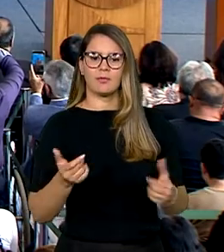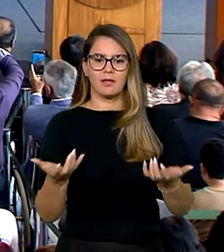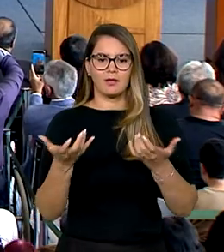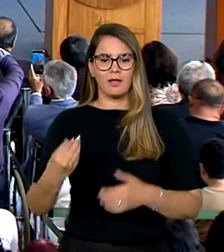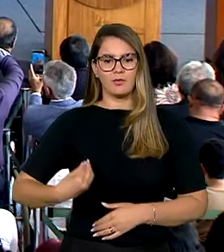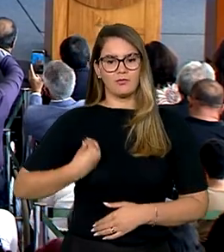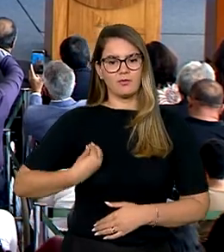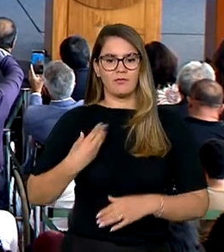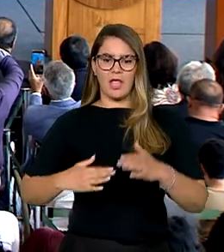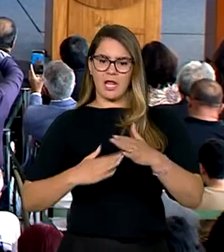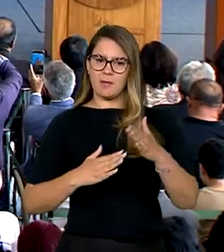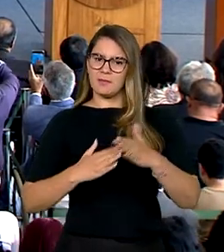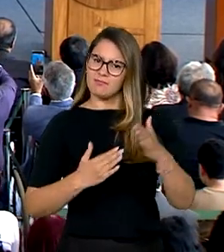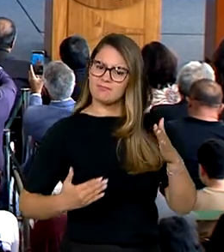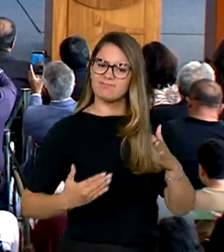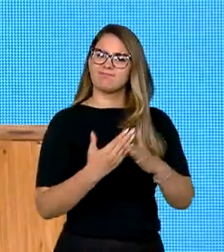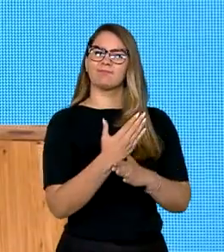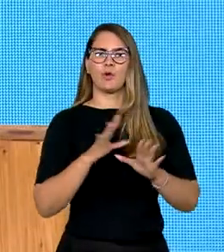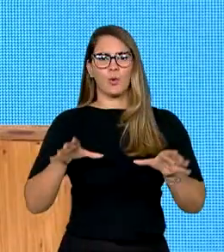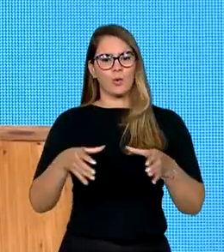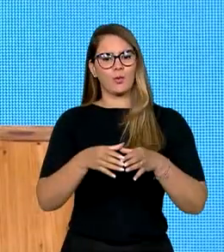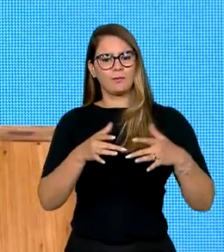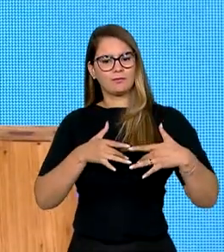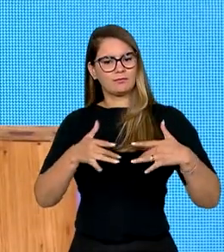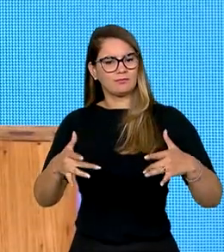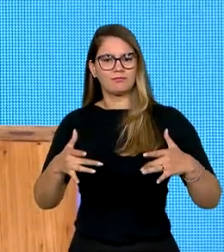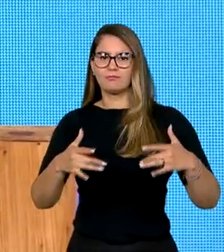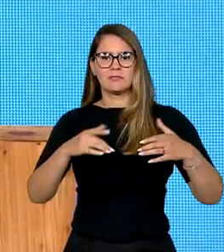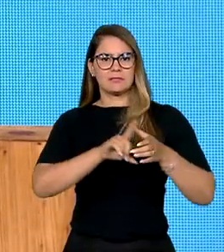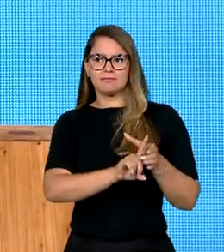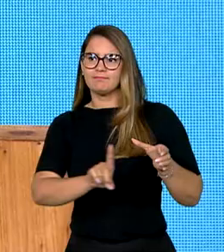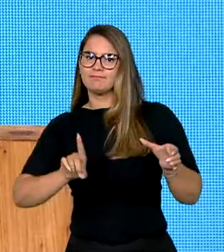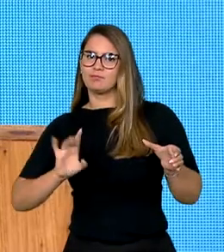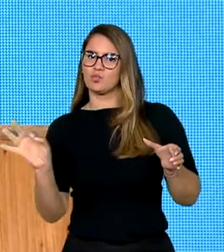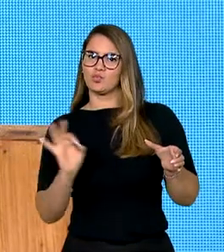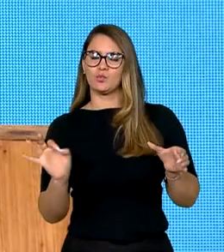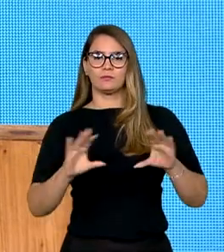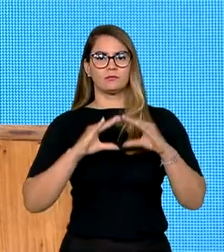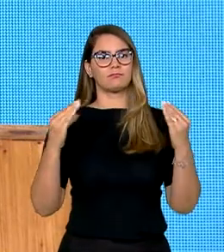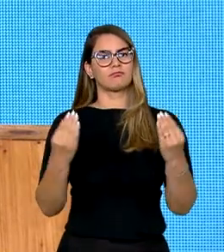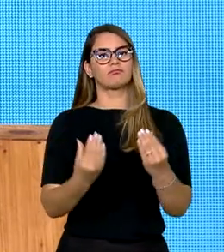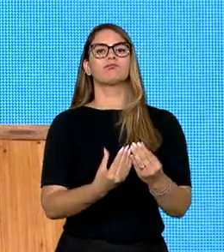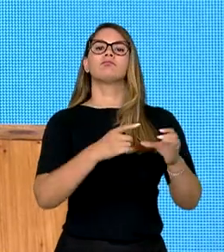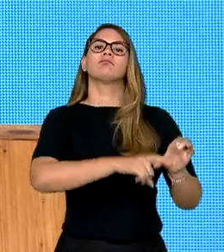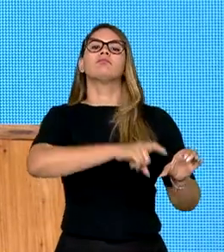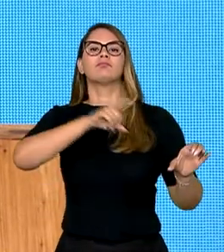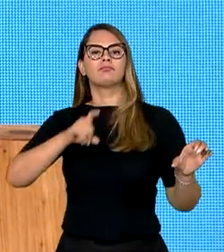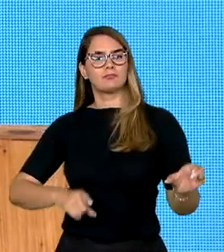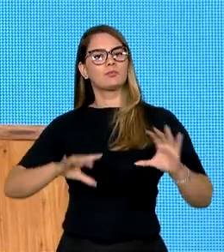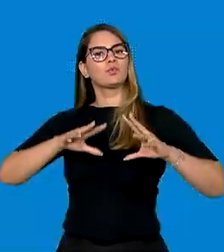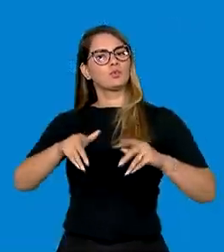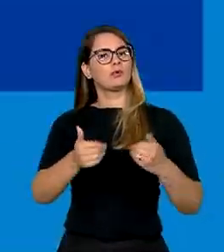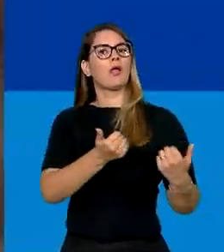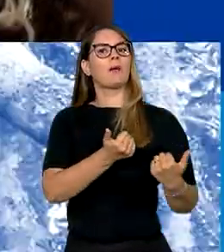sem limite, coletiva e solidariamente, sem segregação. Como uma comunidade interdependente em que todos